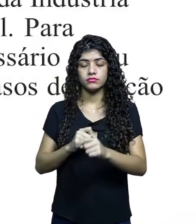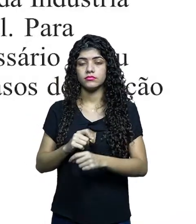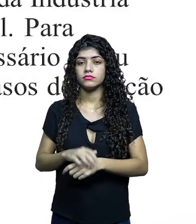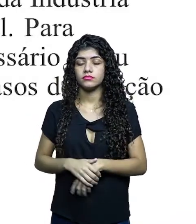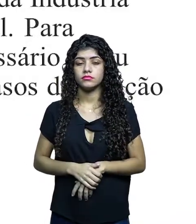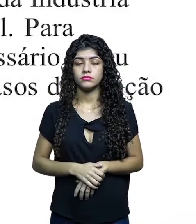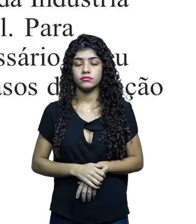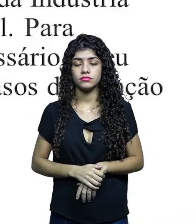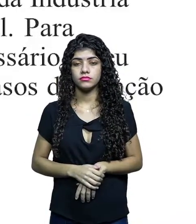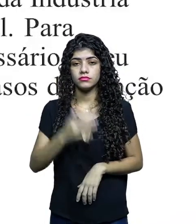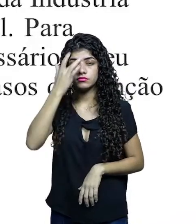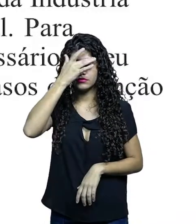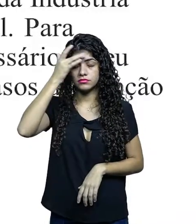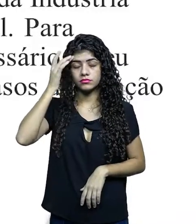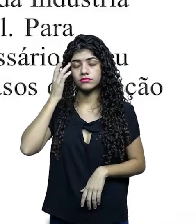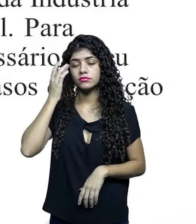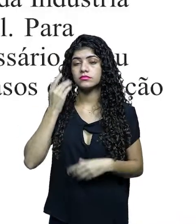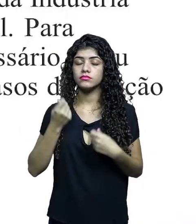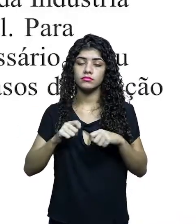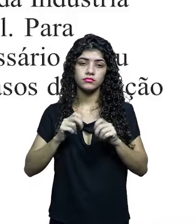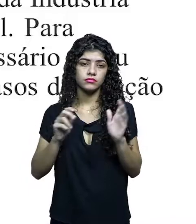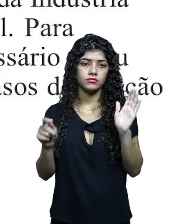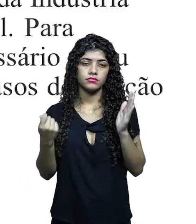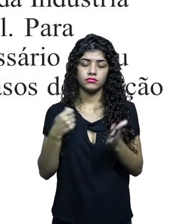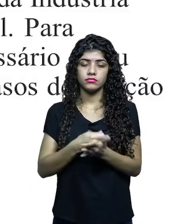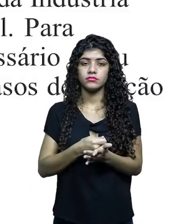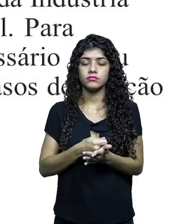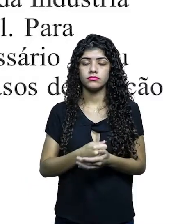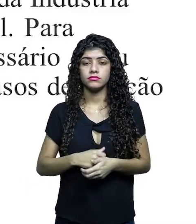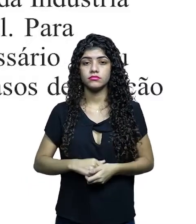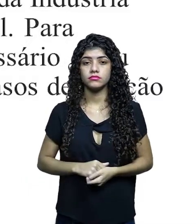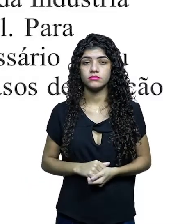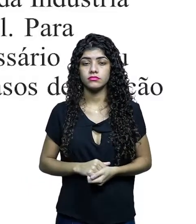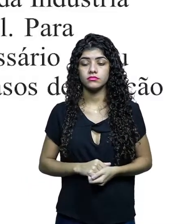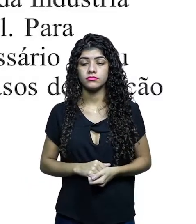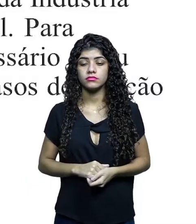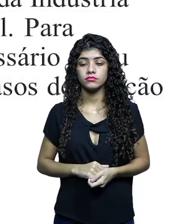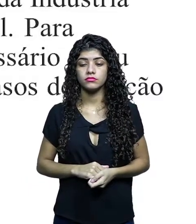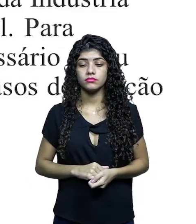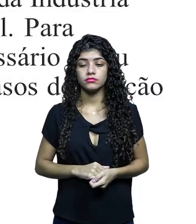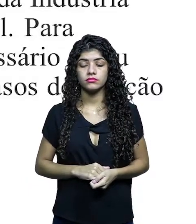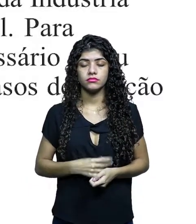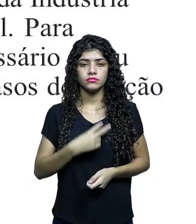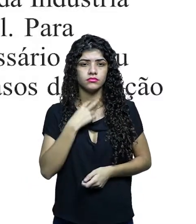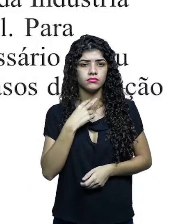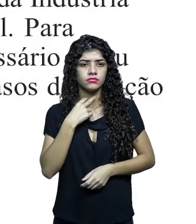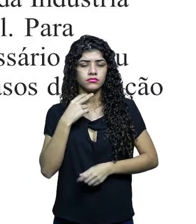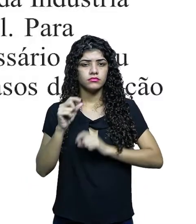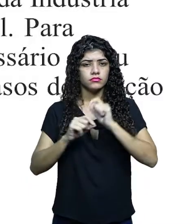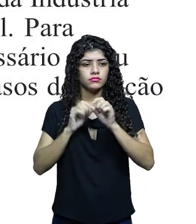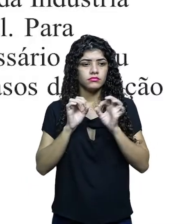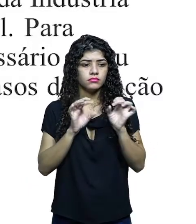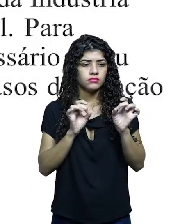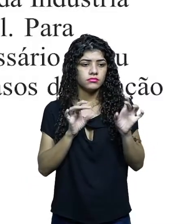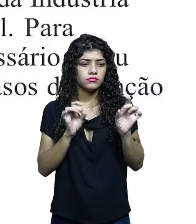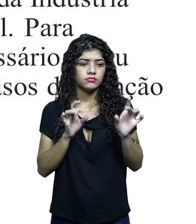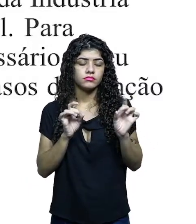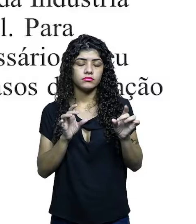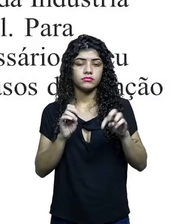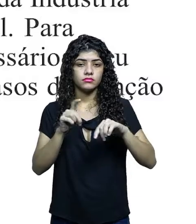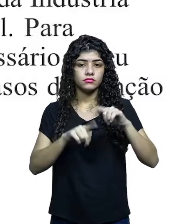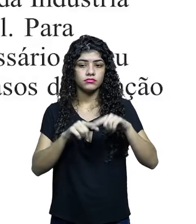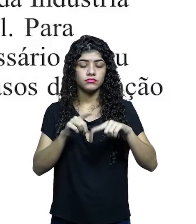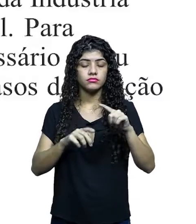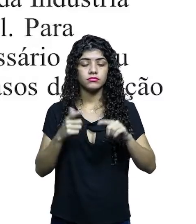exceto nos casos de isenção previstos na legislação, porque existem, tá? E não se pode vender um produto, uma